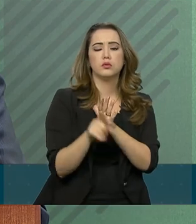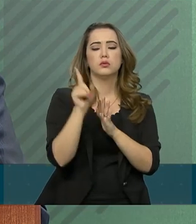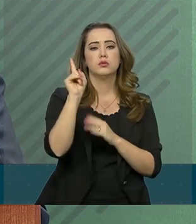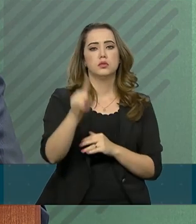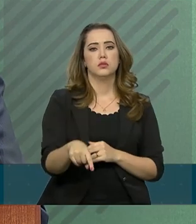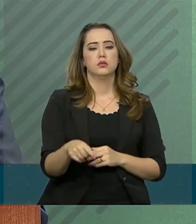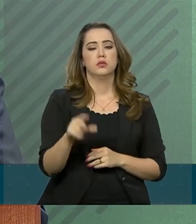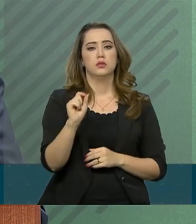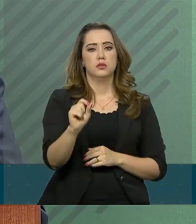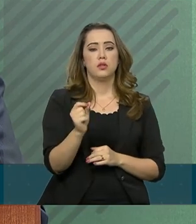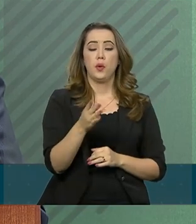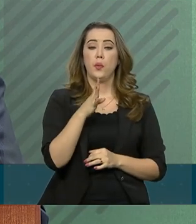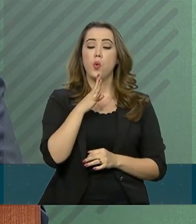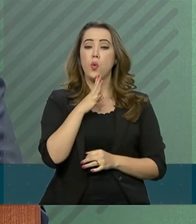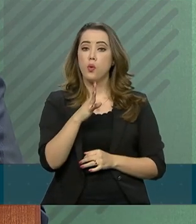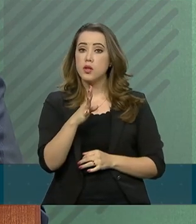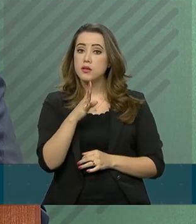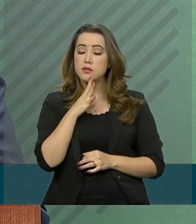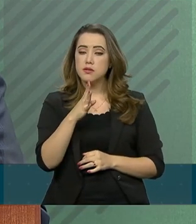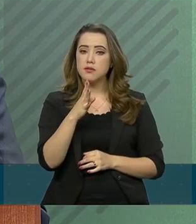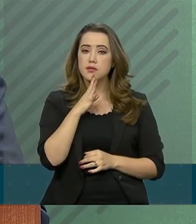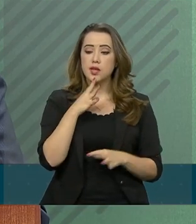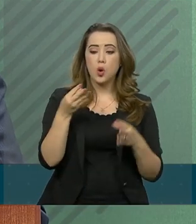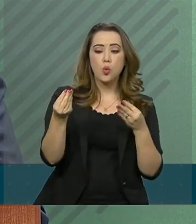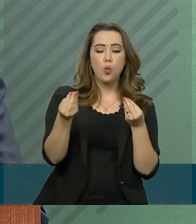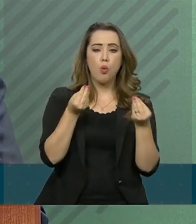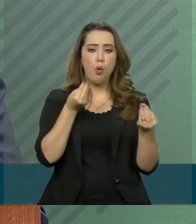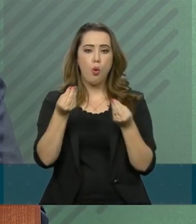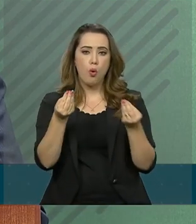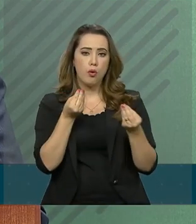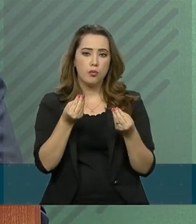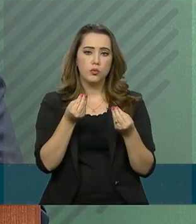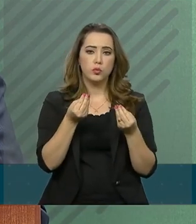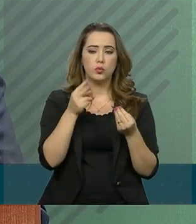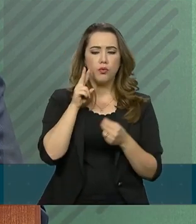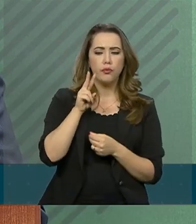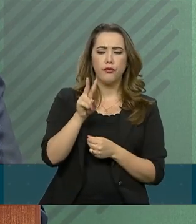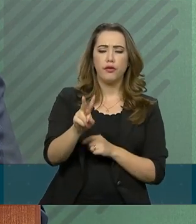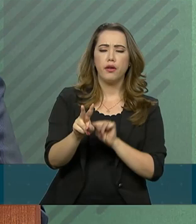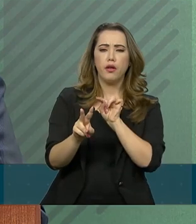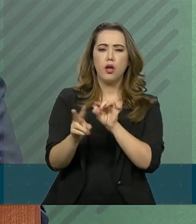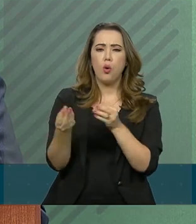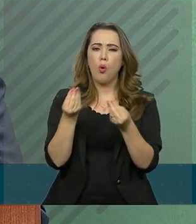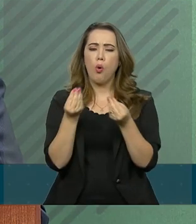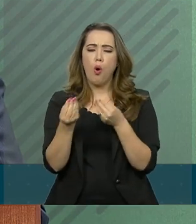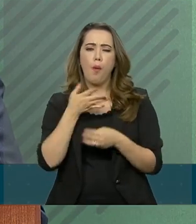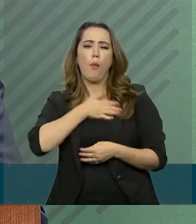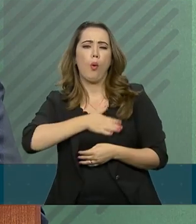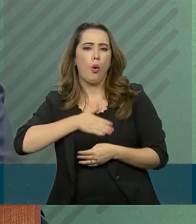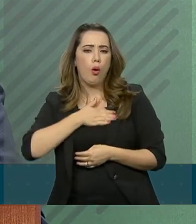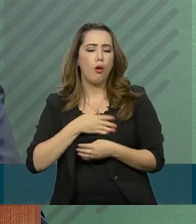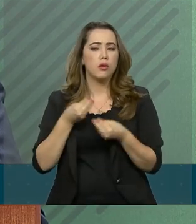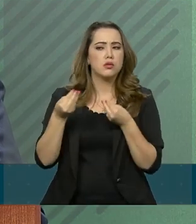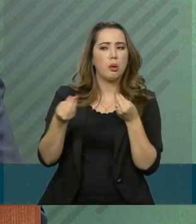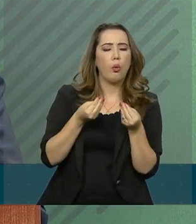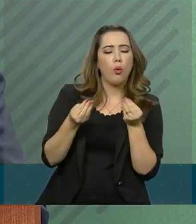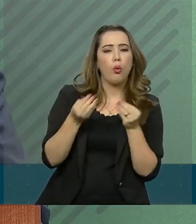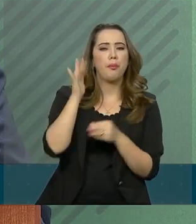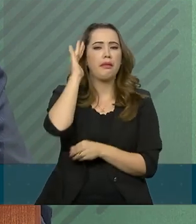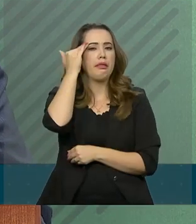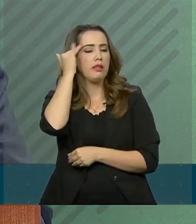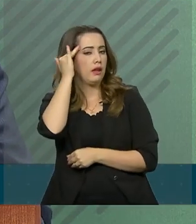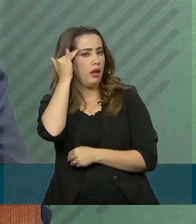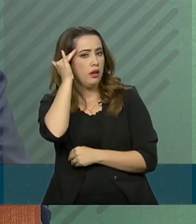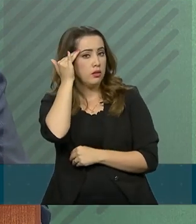é conhecer a visão, o interesse e o grau de informação da população